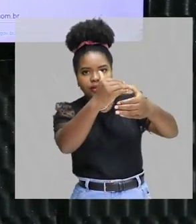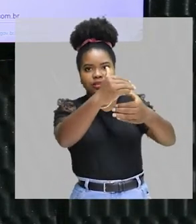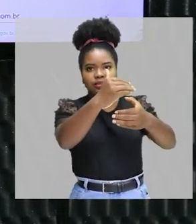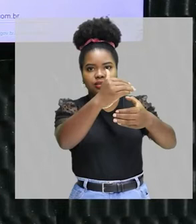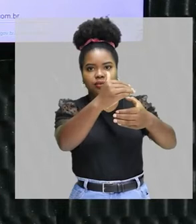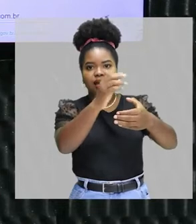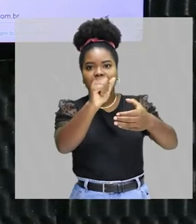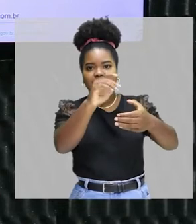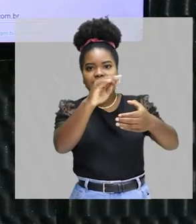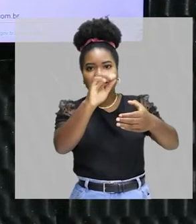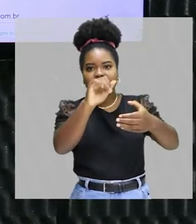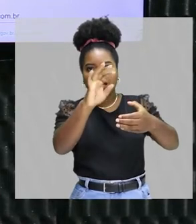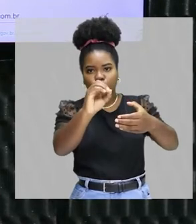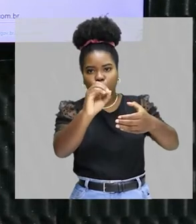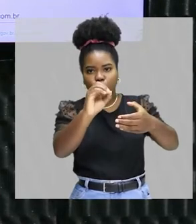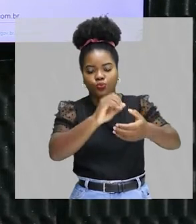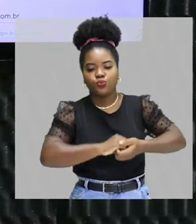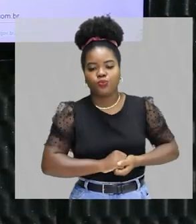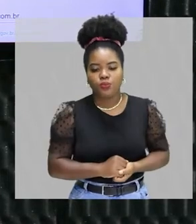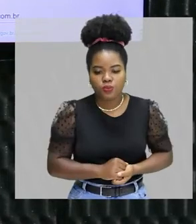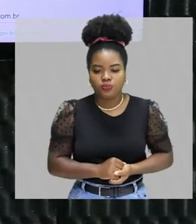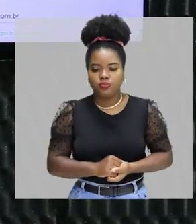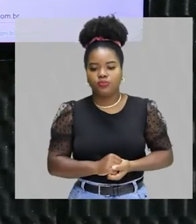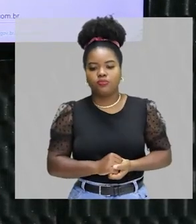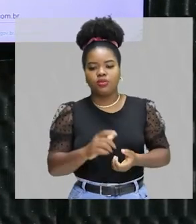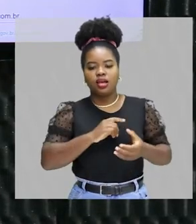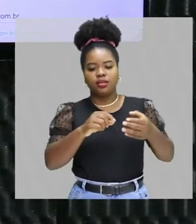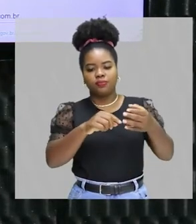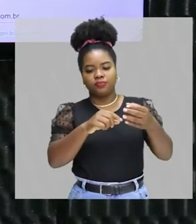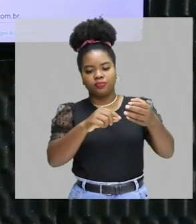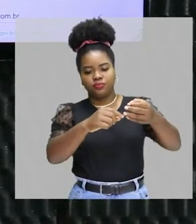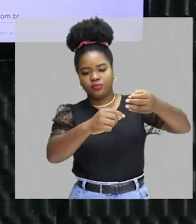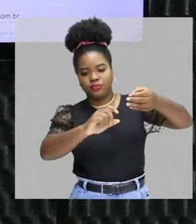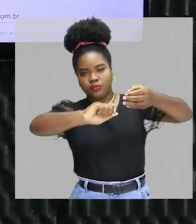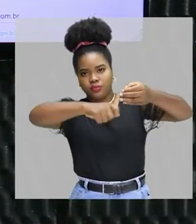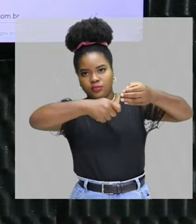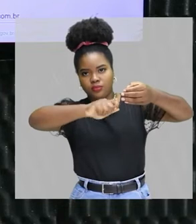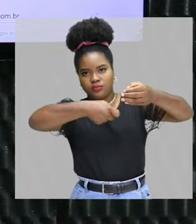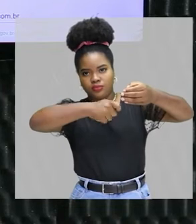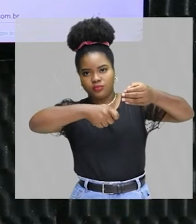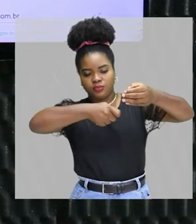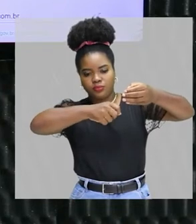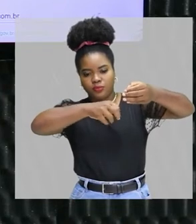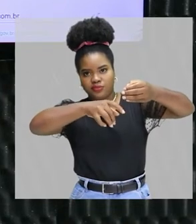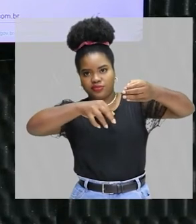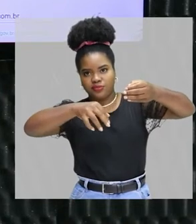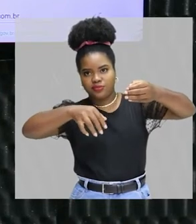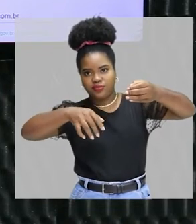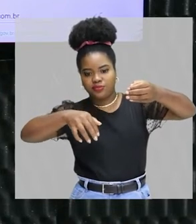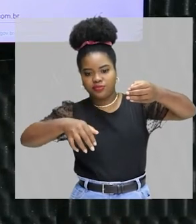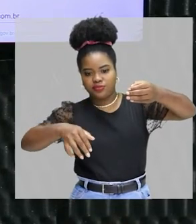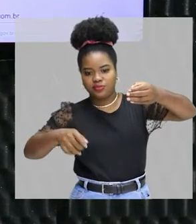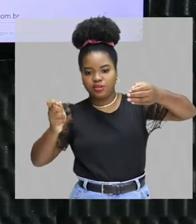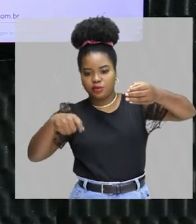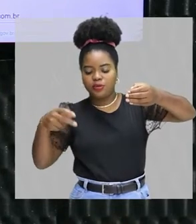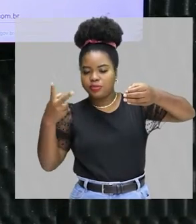por ser menos denso. Eu vou abrir aqui a torneirinha, eu estou conseguindo visualizar as